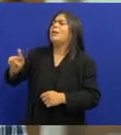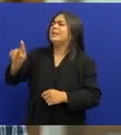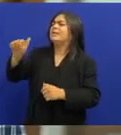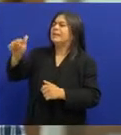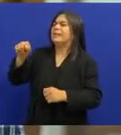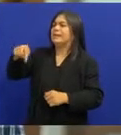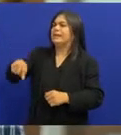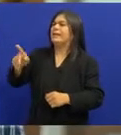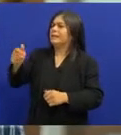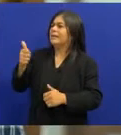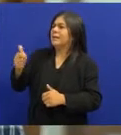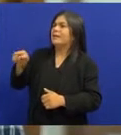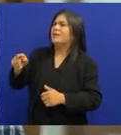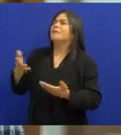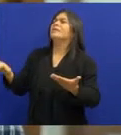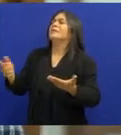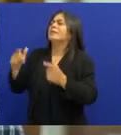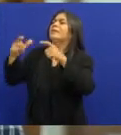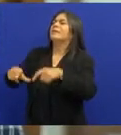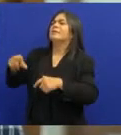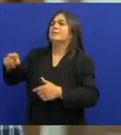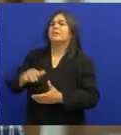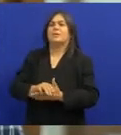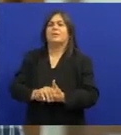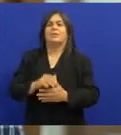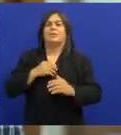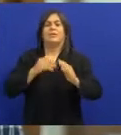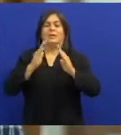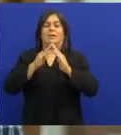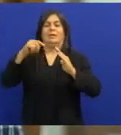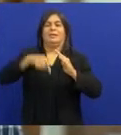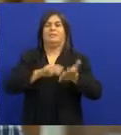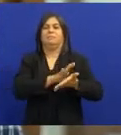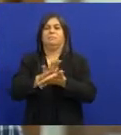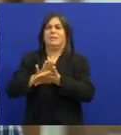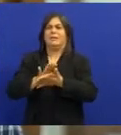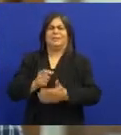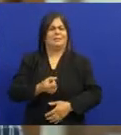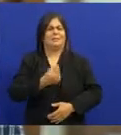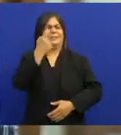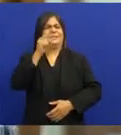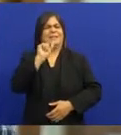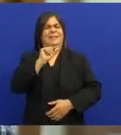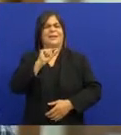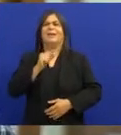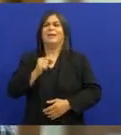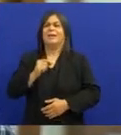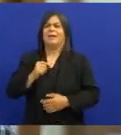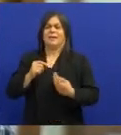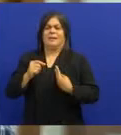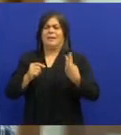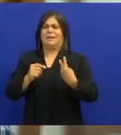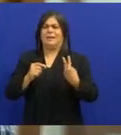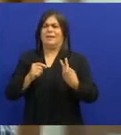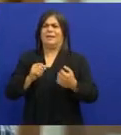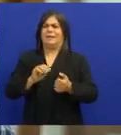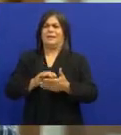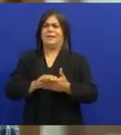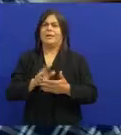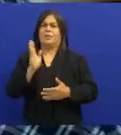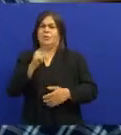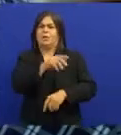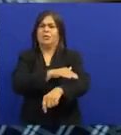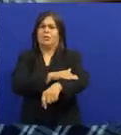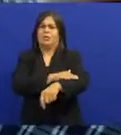Gonzaga Ô Antônio Ele está por aqui Eu digo Ô Gonzaga Você está onde? Na casa do Jaco do Pandeiro De quem? Jaco do Pandeiro